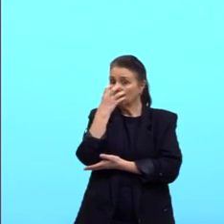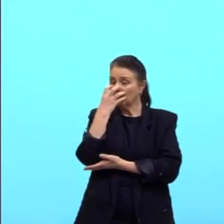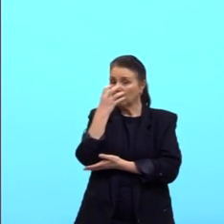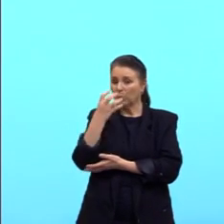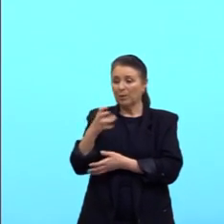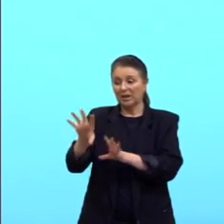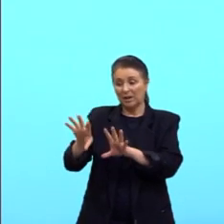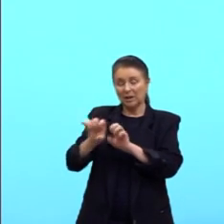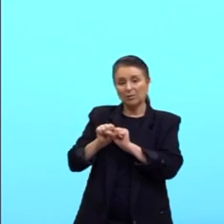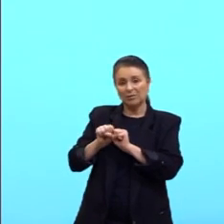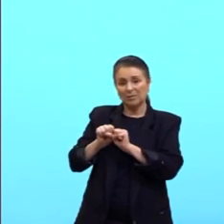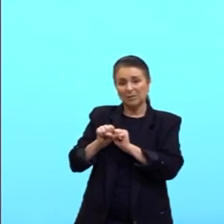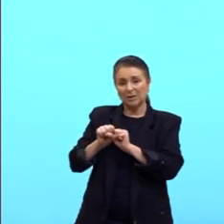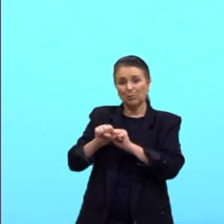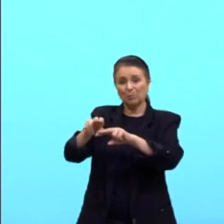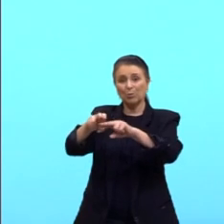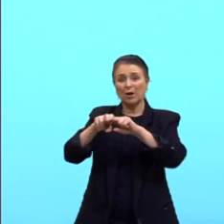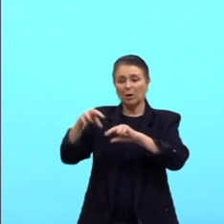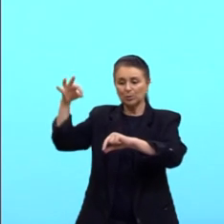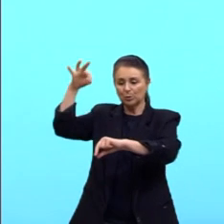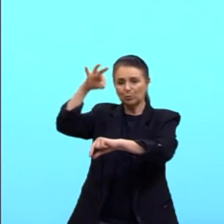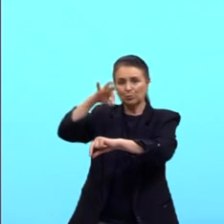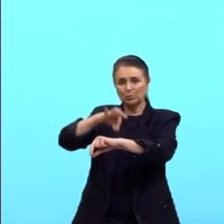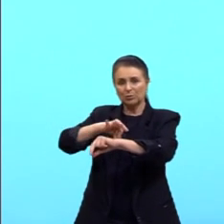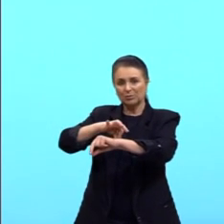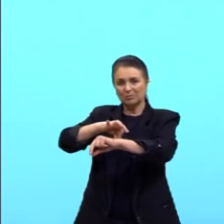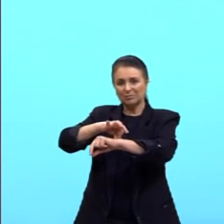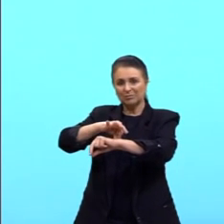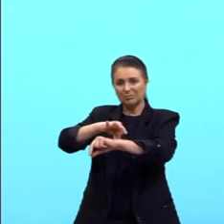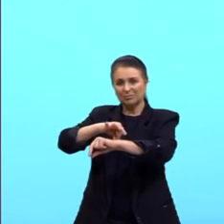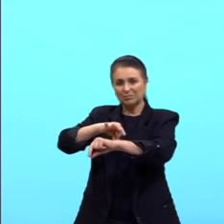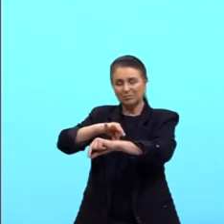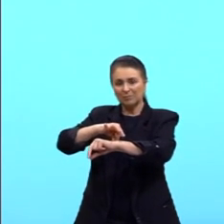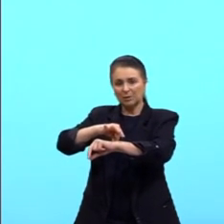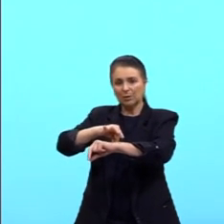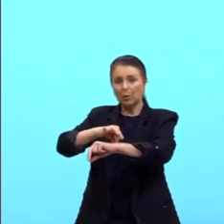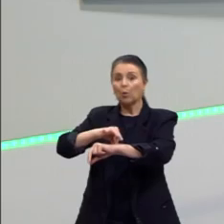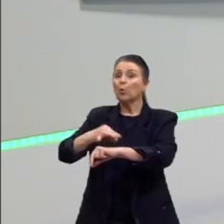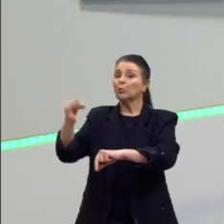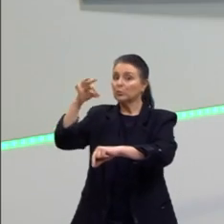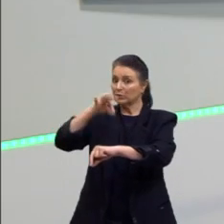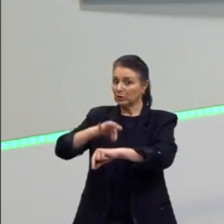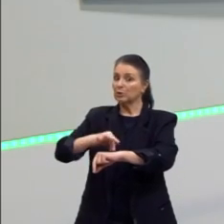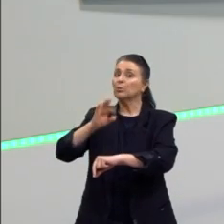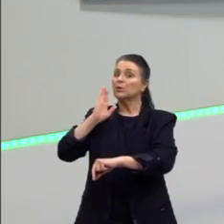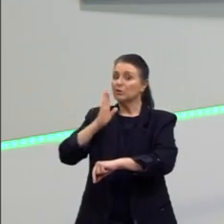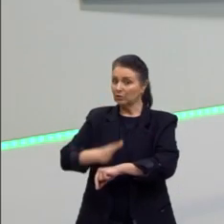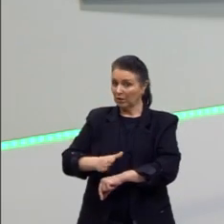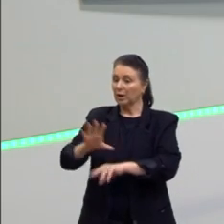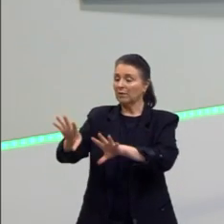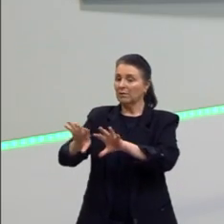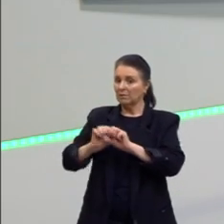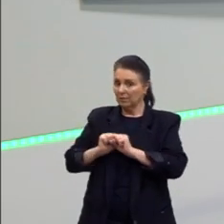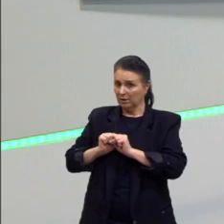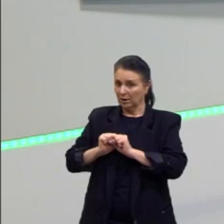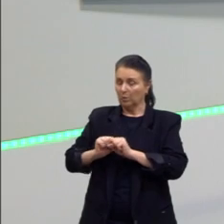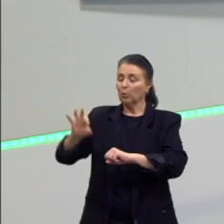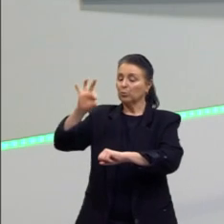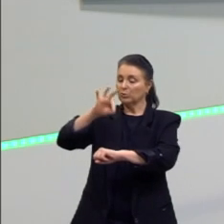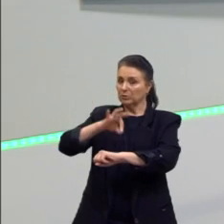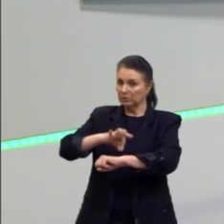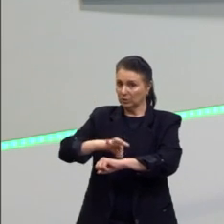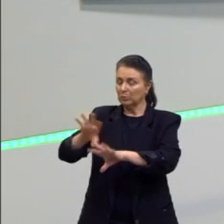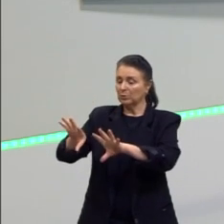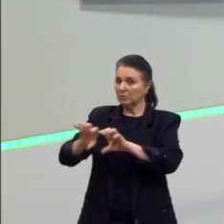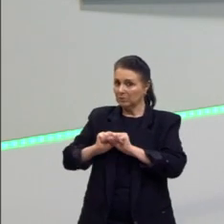contaminado pela picada do mosquito fêmea. O mosquito já infectado, tá? Não é qualquer mosquito, é o mosquito infectado.